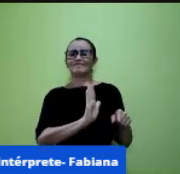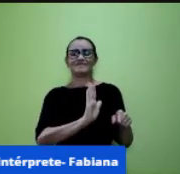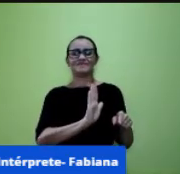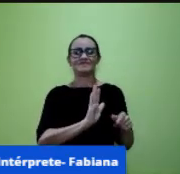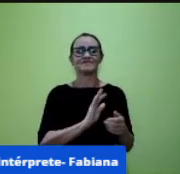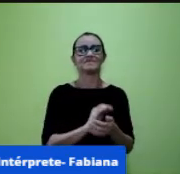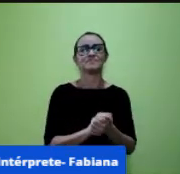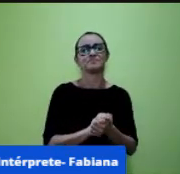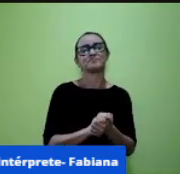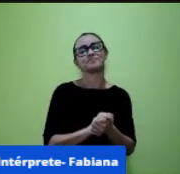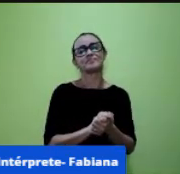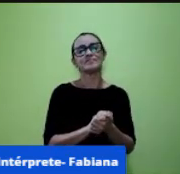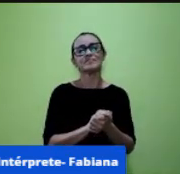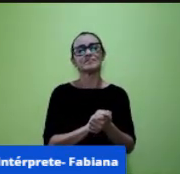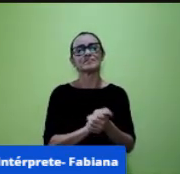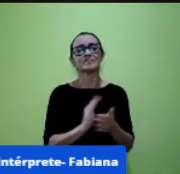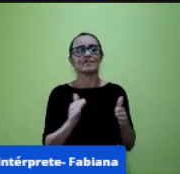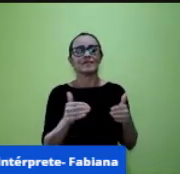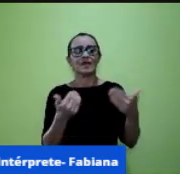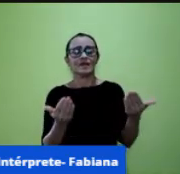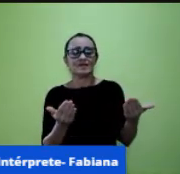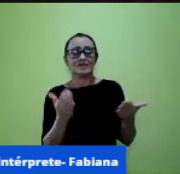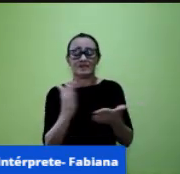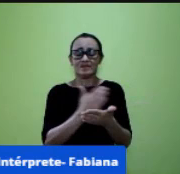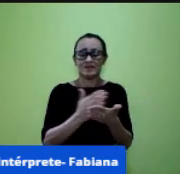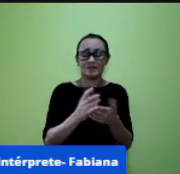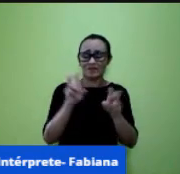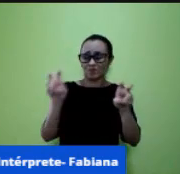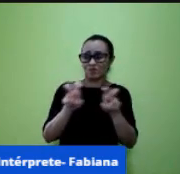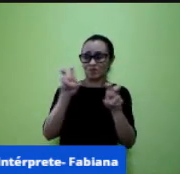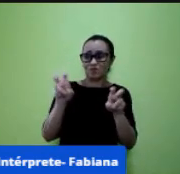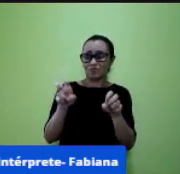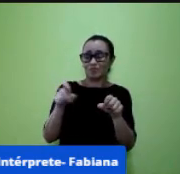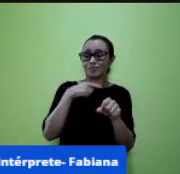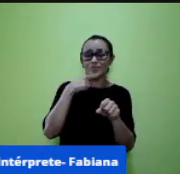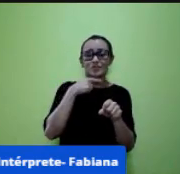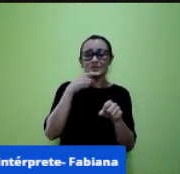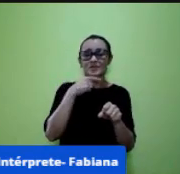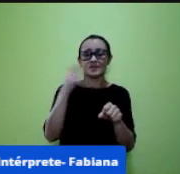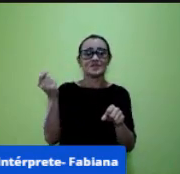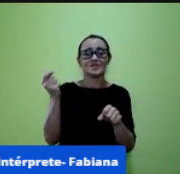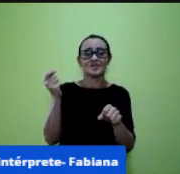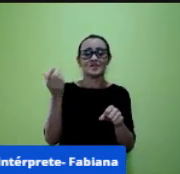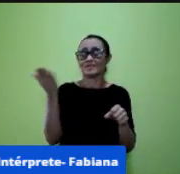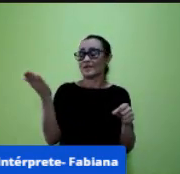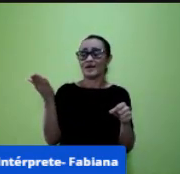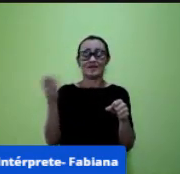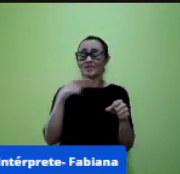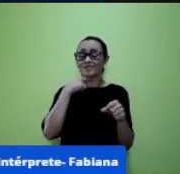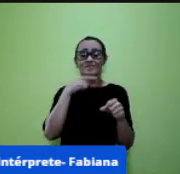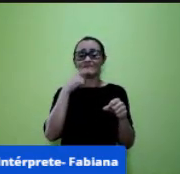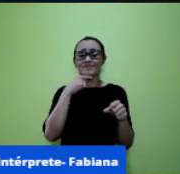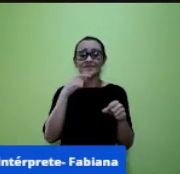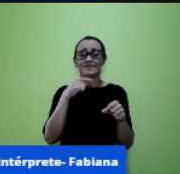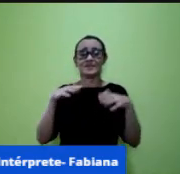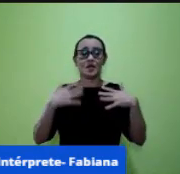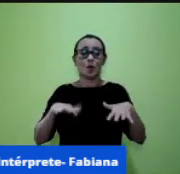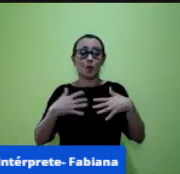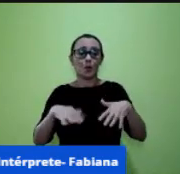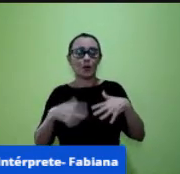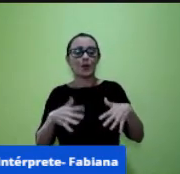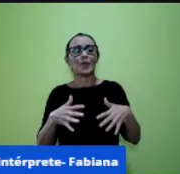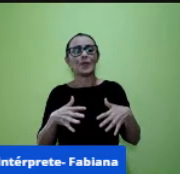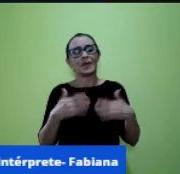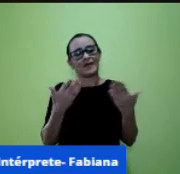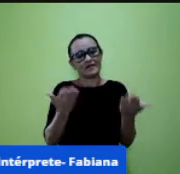odeia quando alguma coisa eu não consigo fazer daí fala Janine Janine não posso não consigo não sei o que como Janine